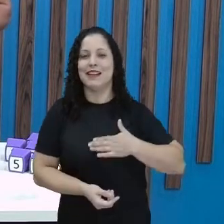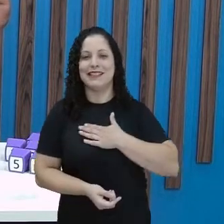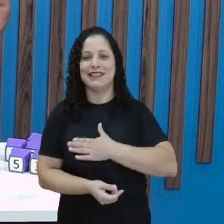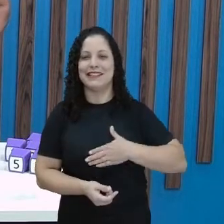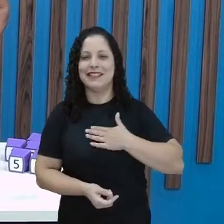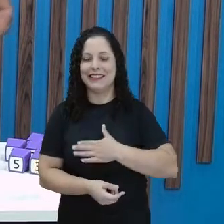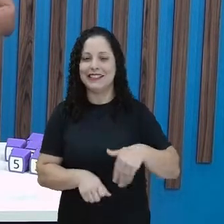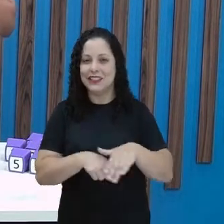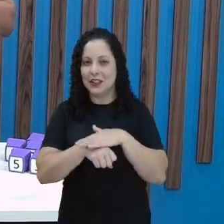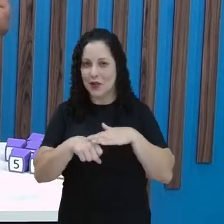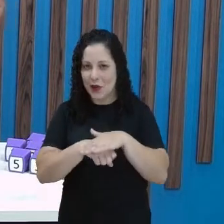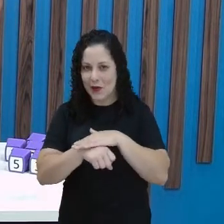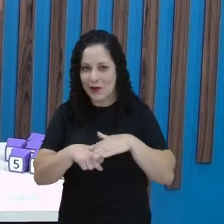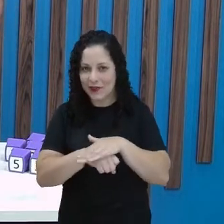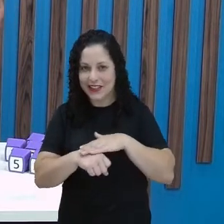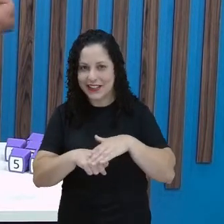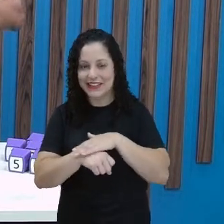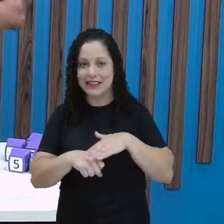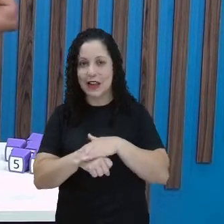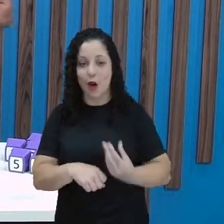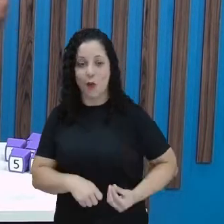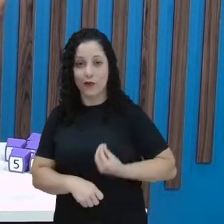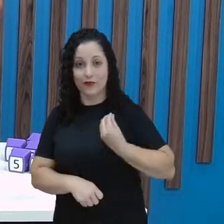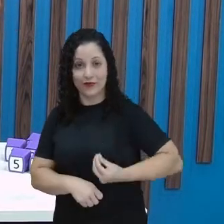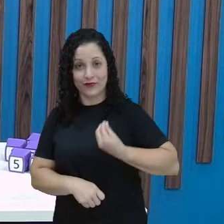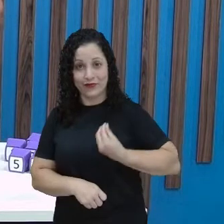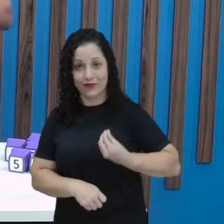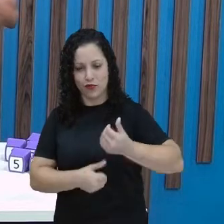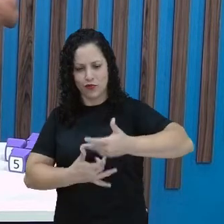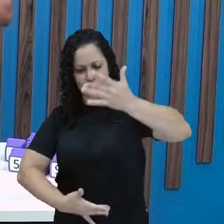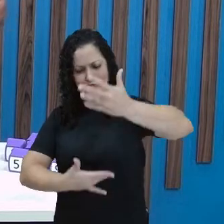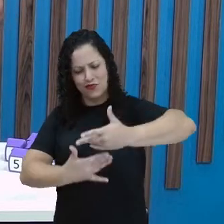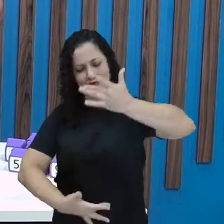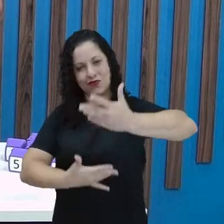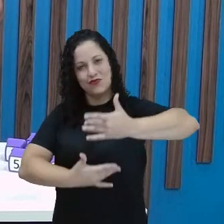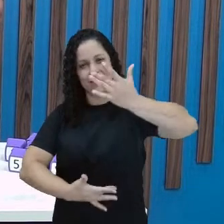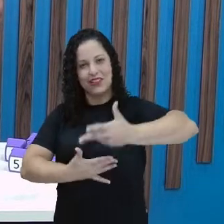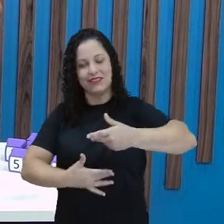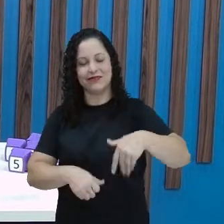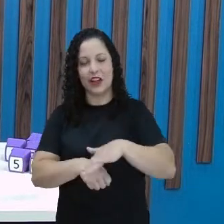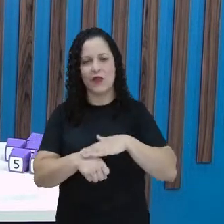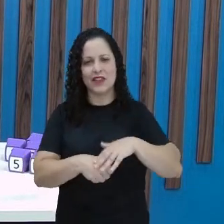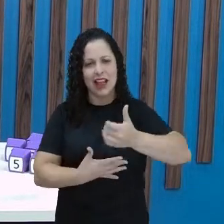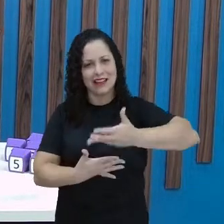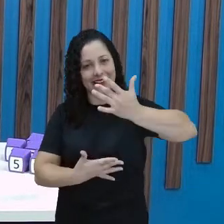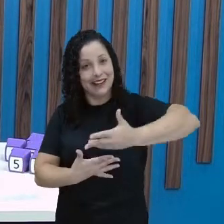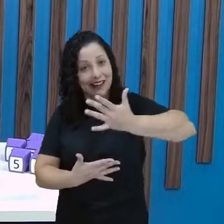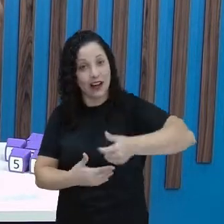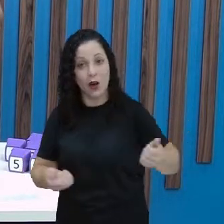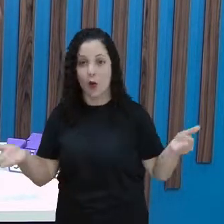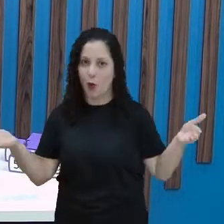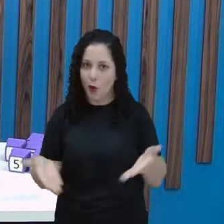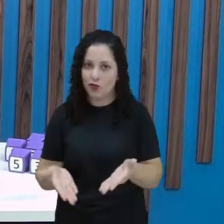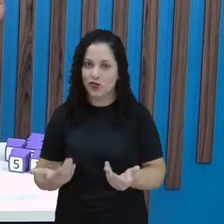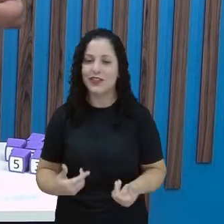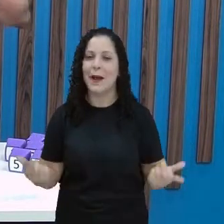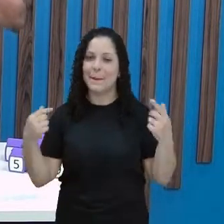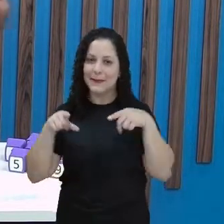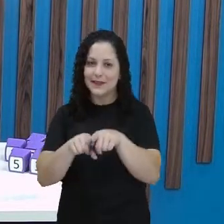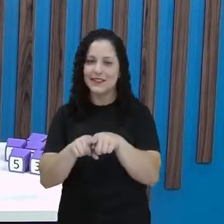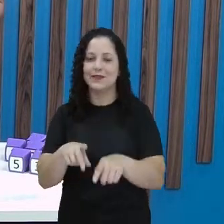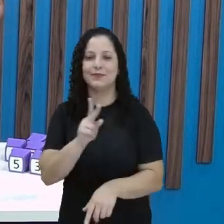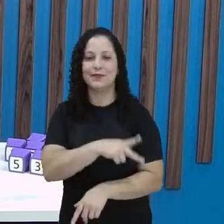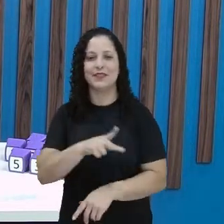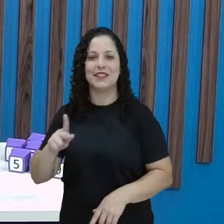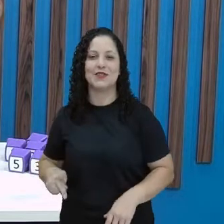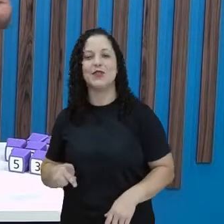conversar em tempo real com quem estiver nele, e com quem estiver no chat, que por sinal hoje é a minha parceira de sempre. Vamos